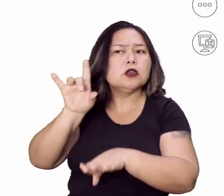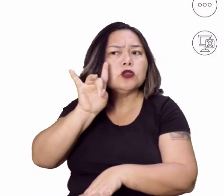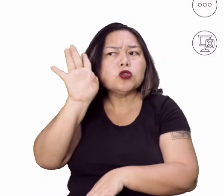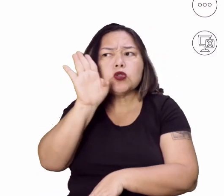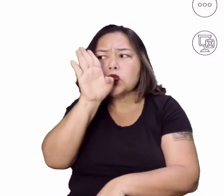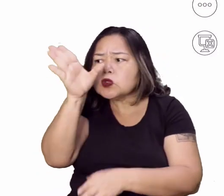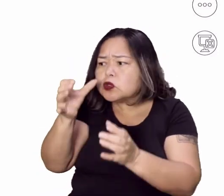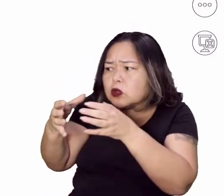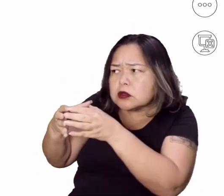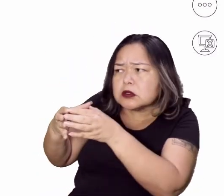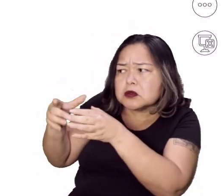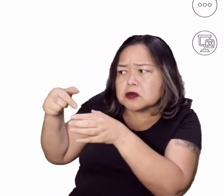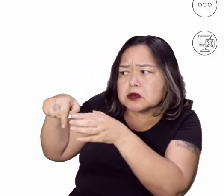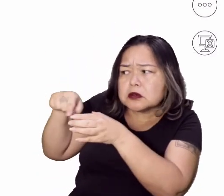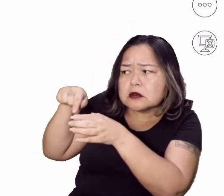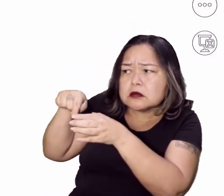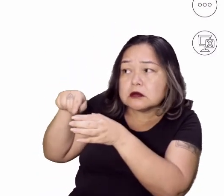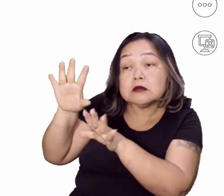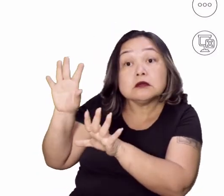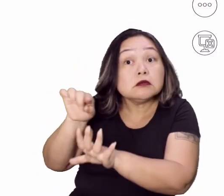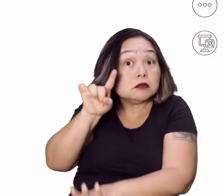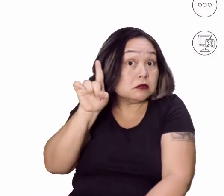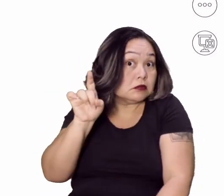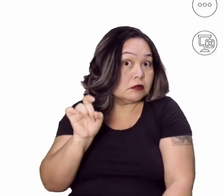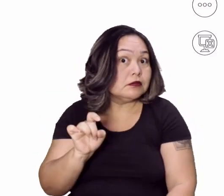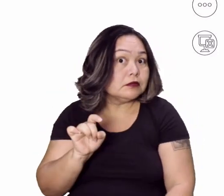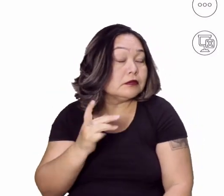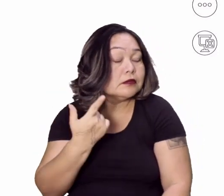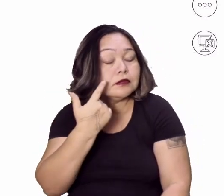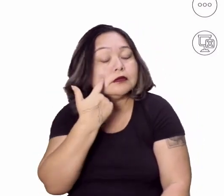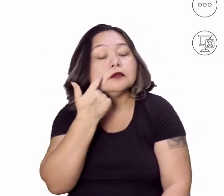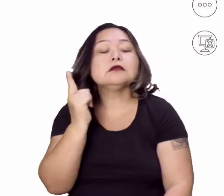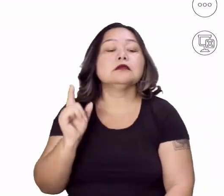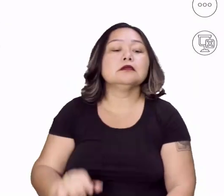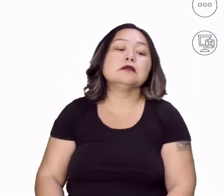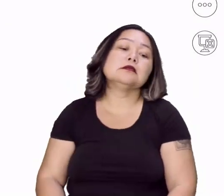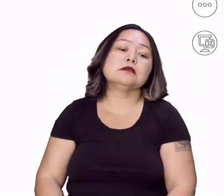só contra esse grupo? Será, gente? Vamos lá.